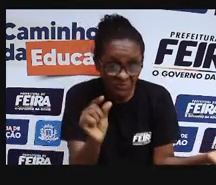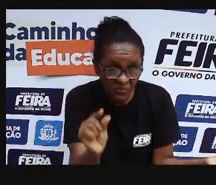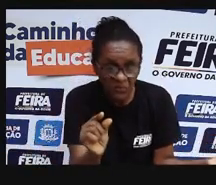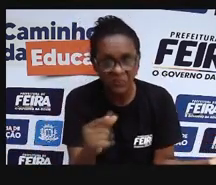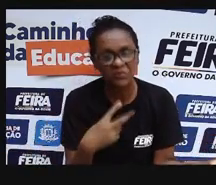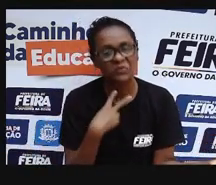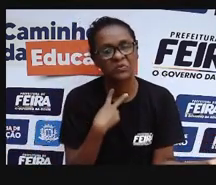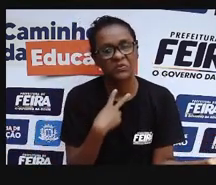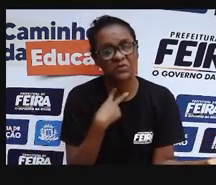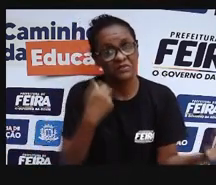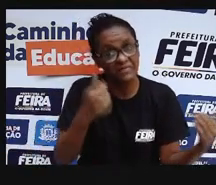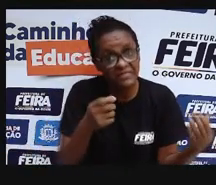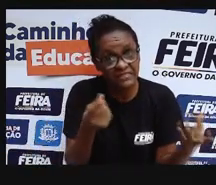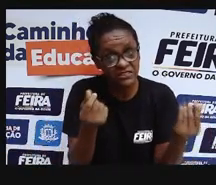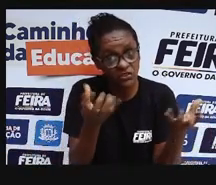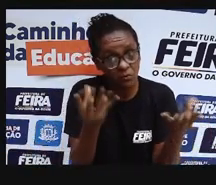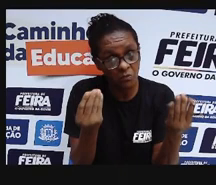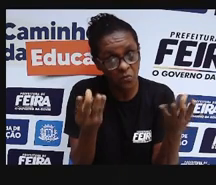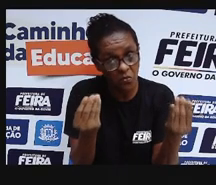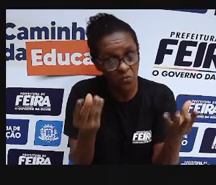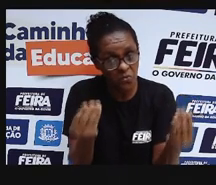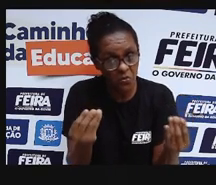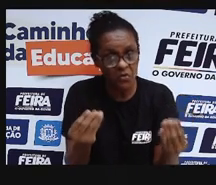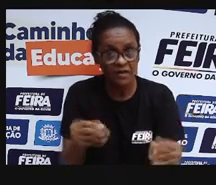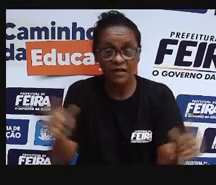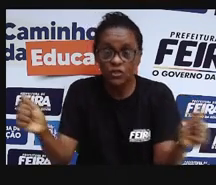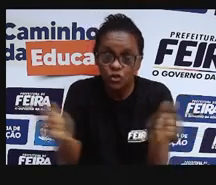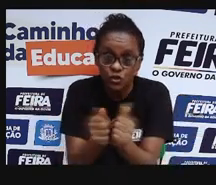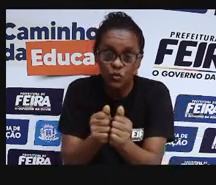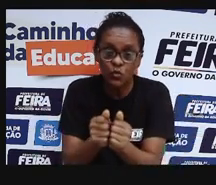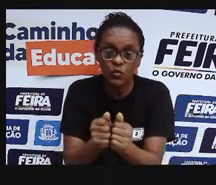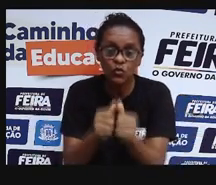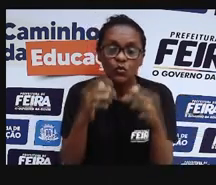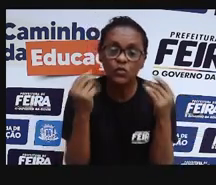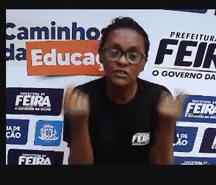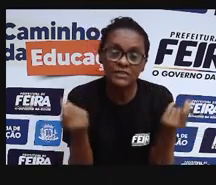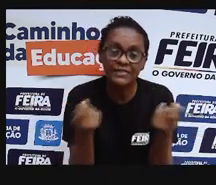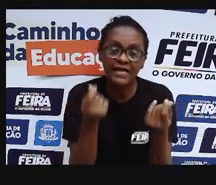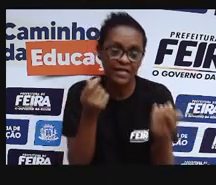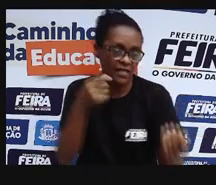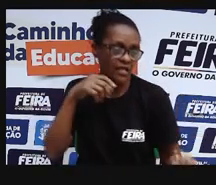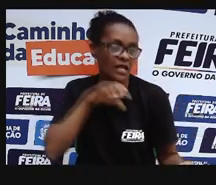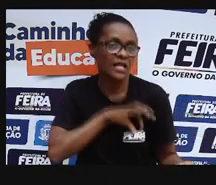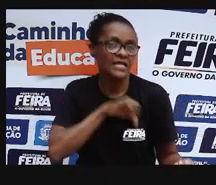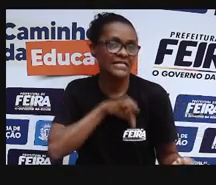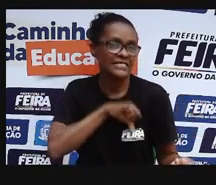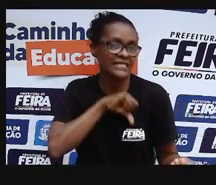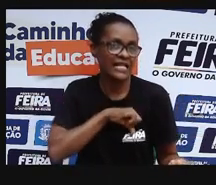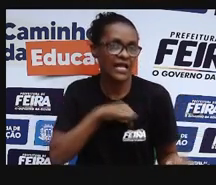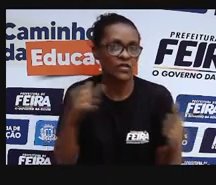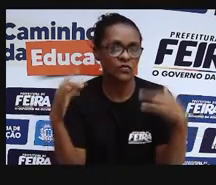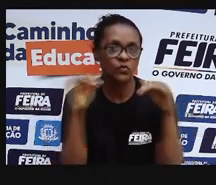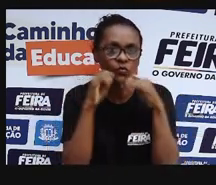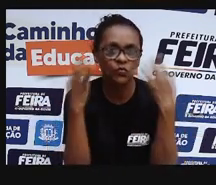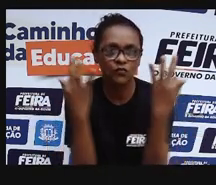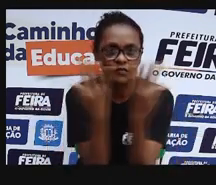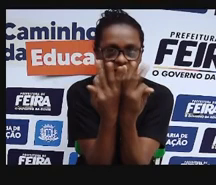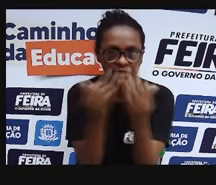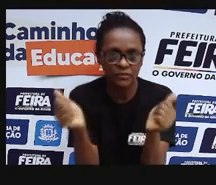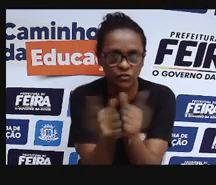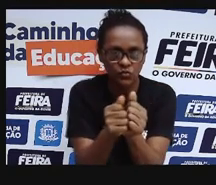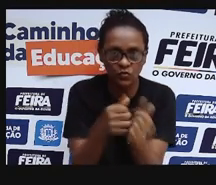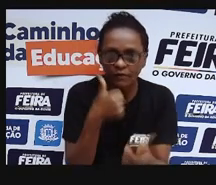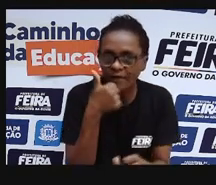boas para a gente conseguir viver bem, né? Tudo isso também está